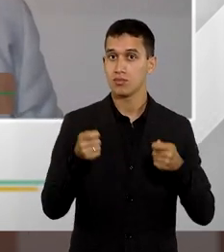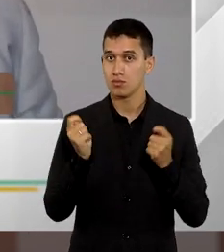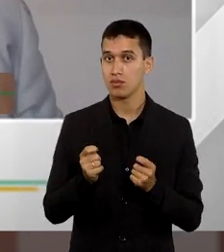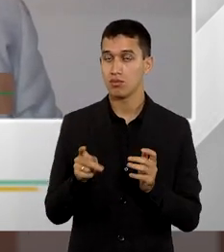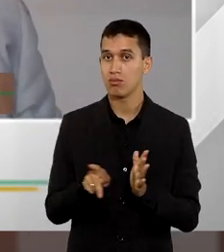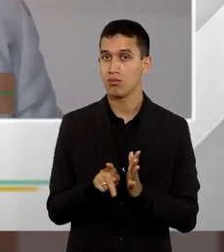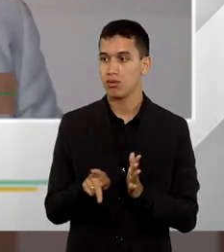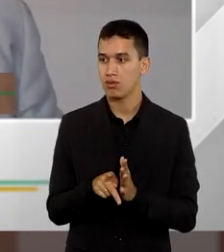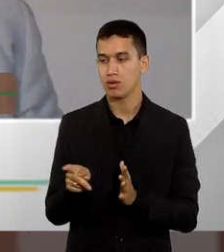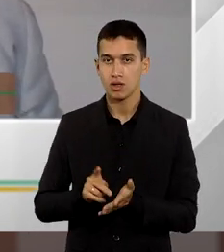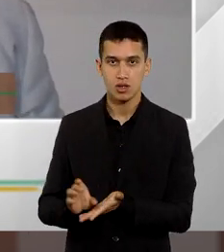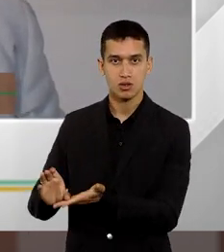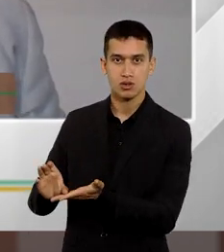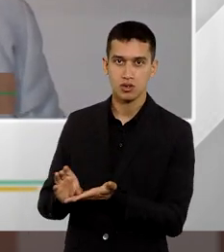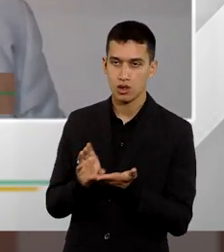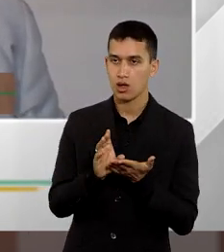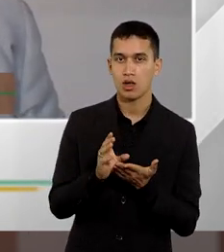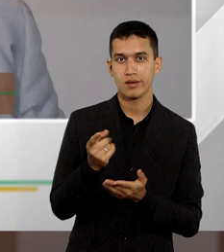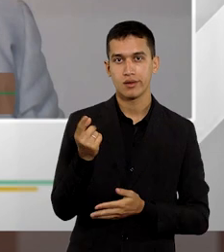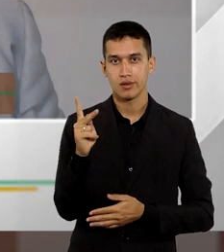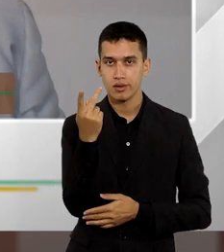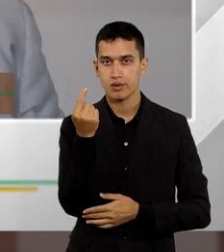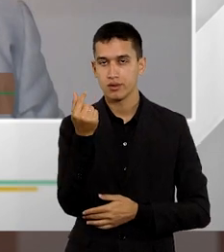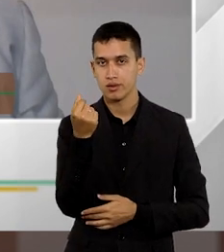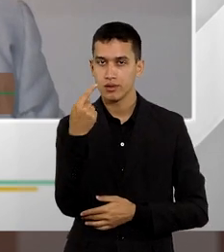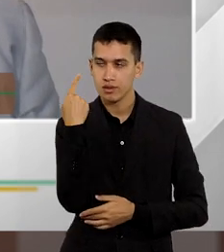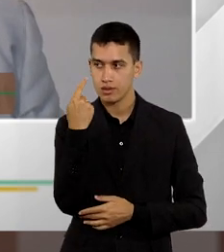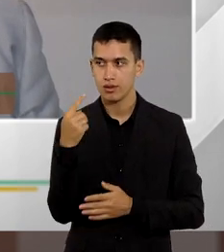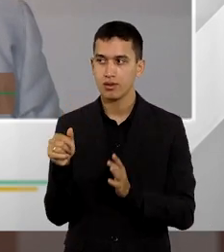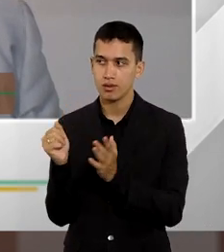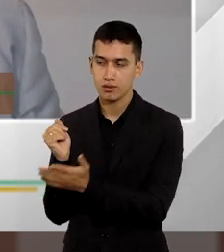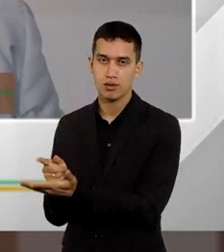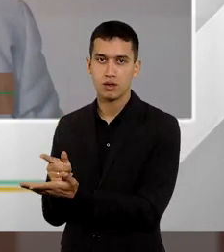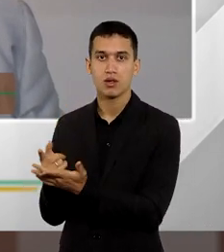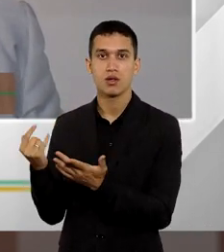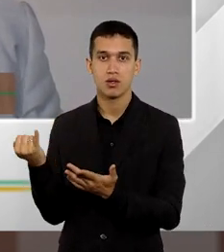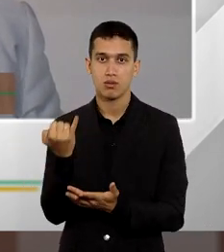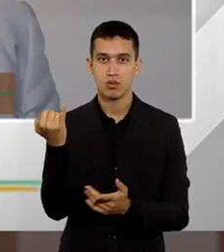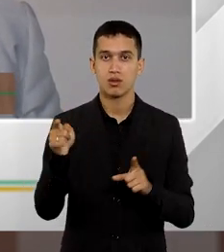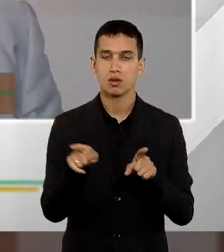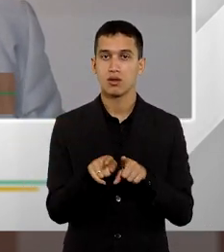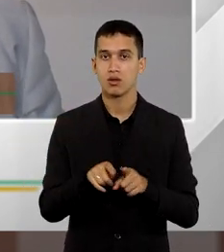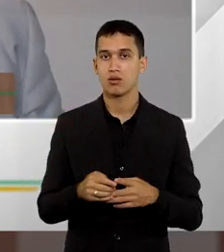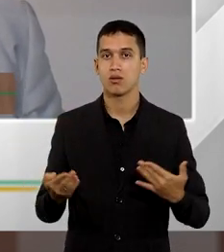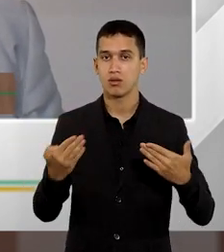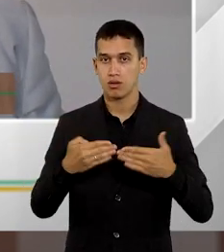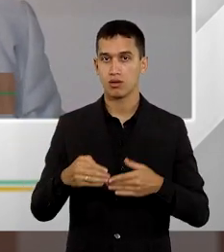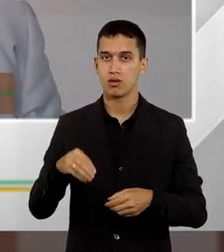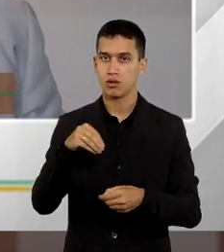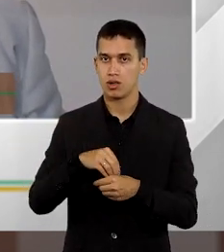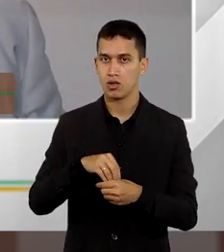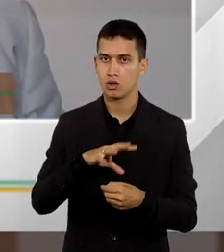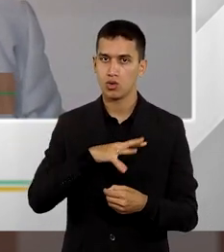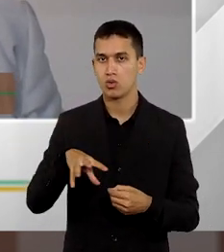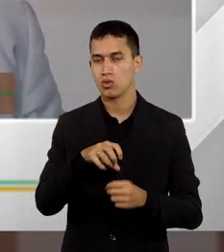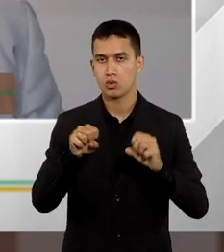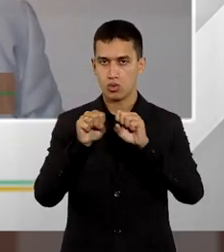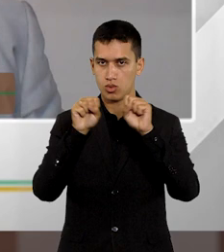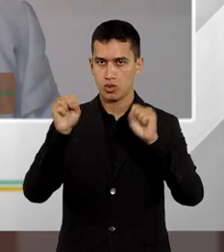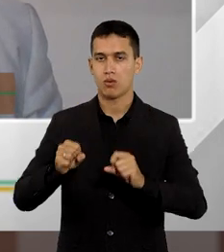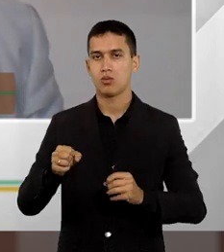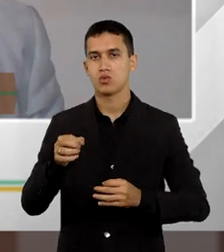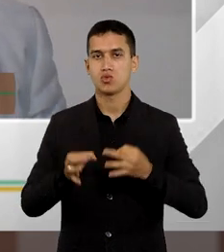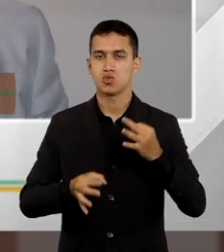verba honorária digna, compatível com a importância da advocacia dentro do ordenamento e do sistema